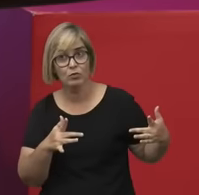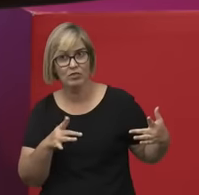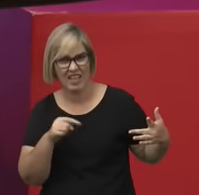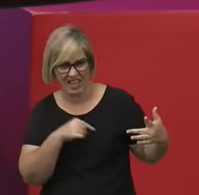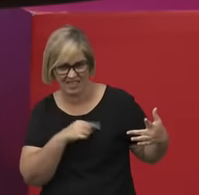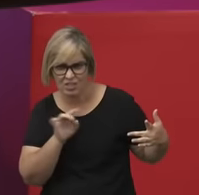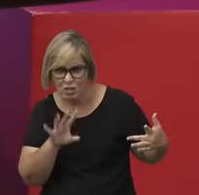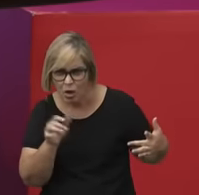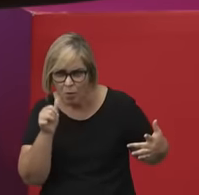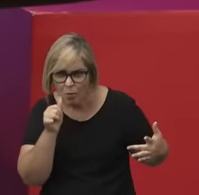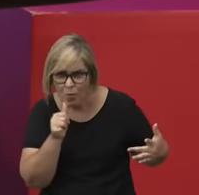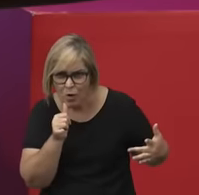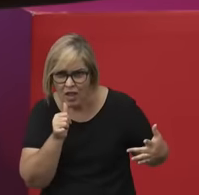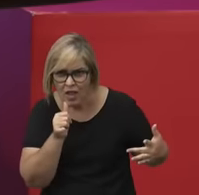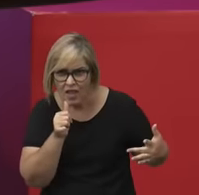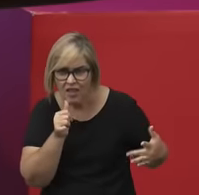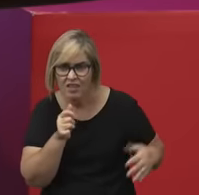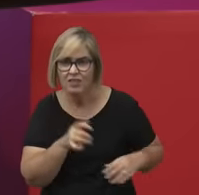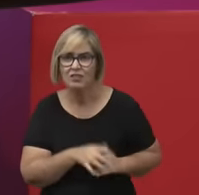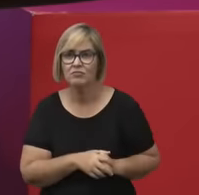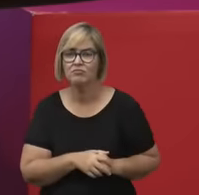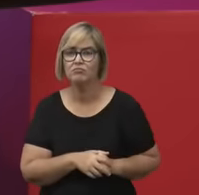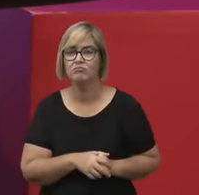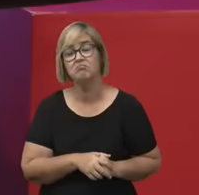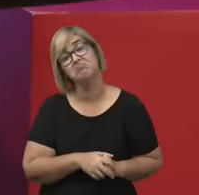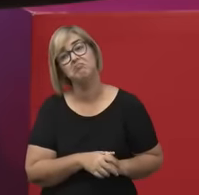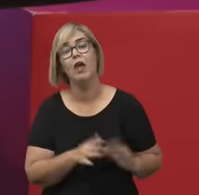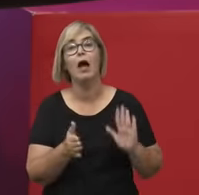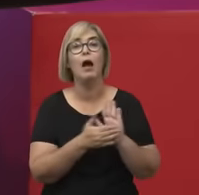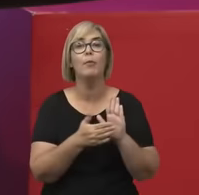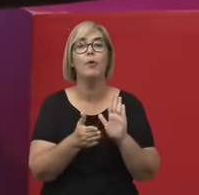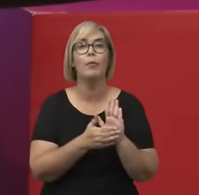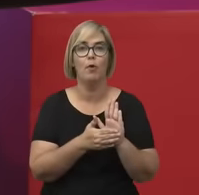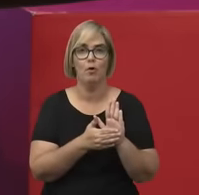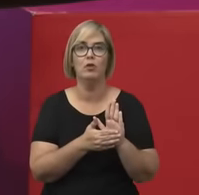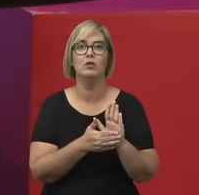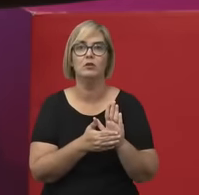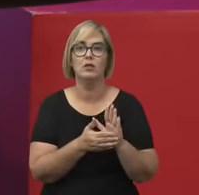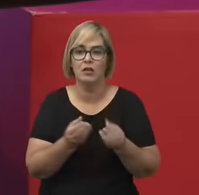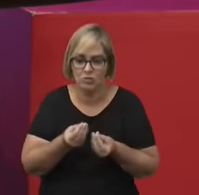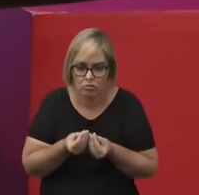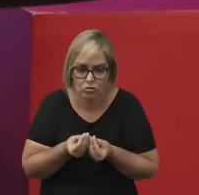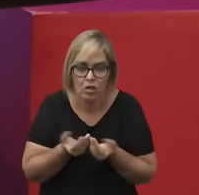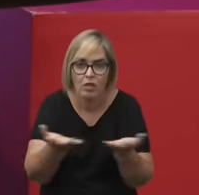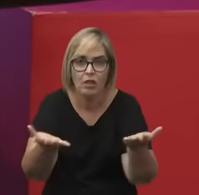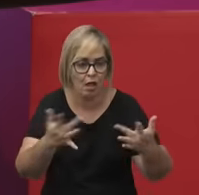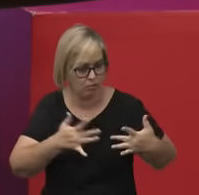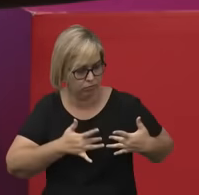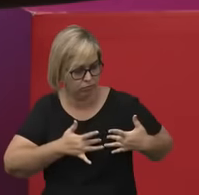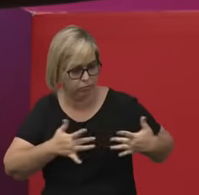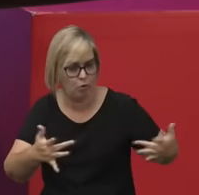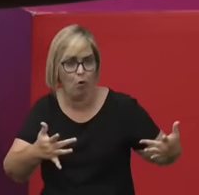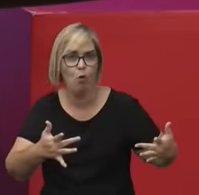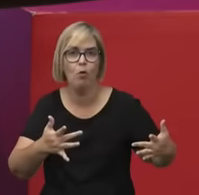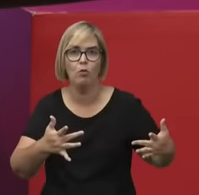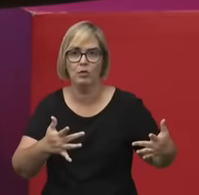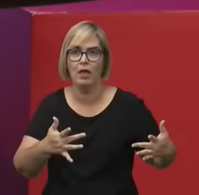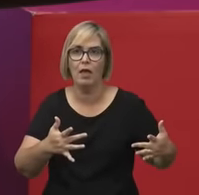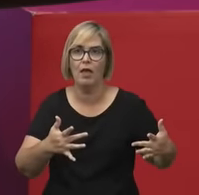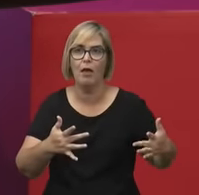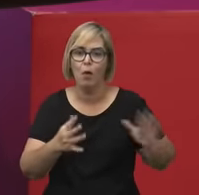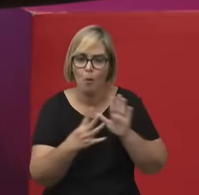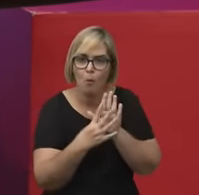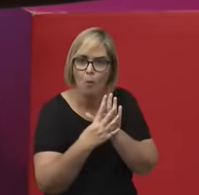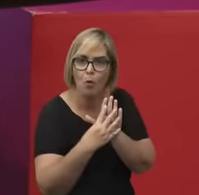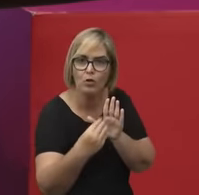isso quer dizer? Acho que a proposta de oferecer modelos de virtudes ou